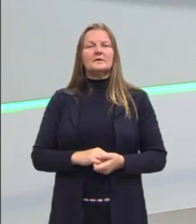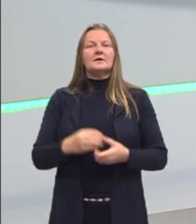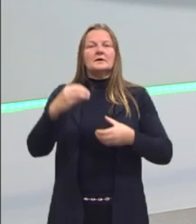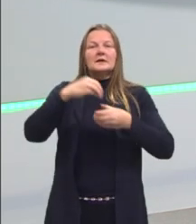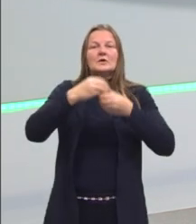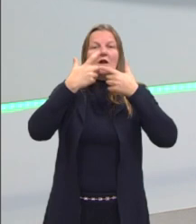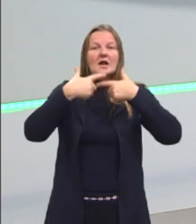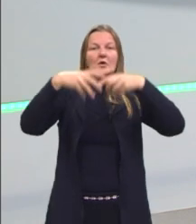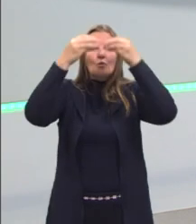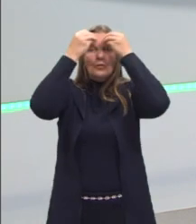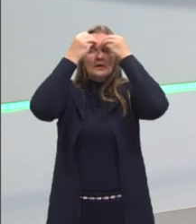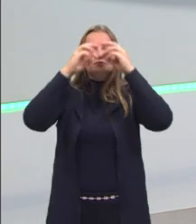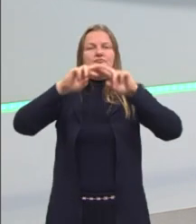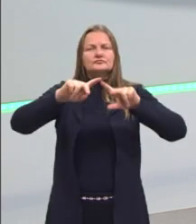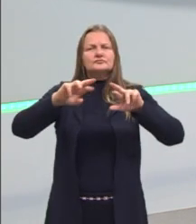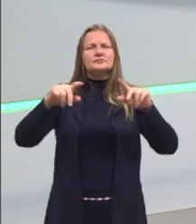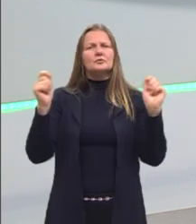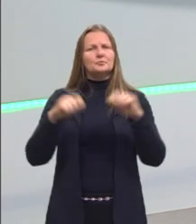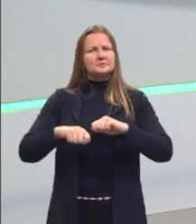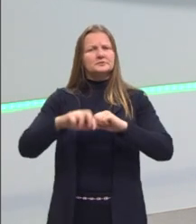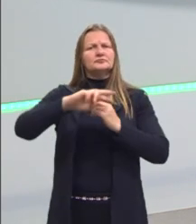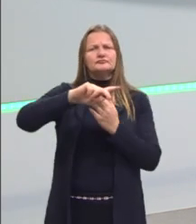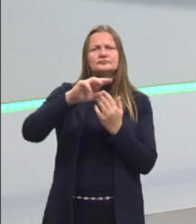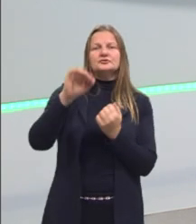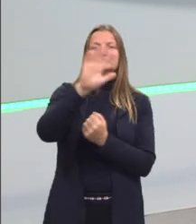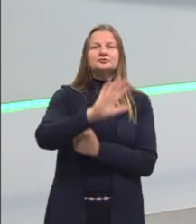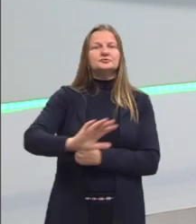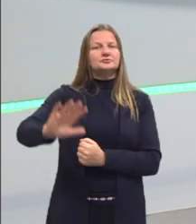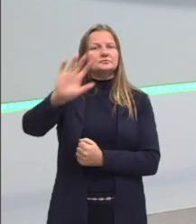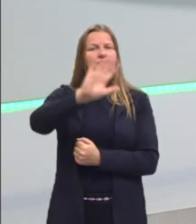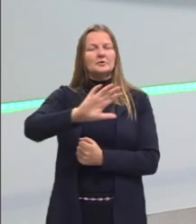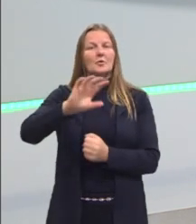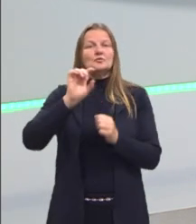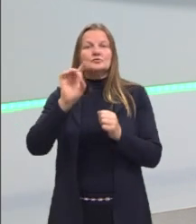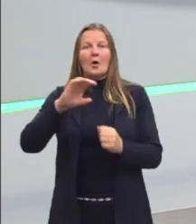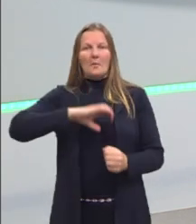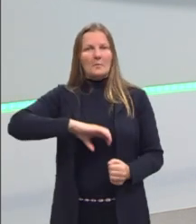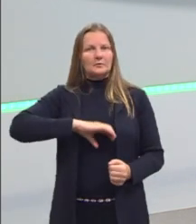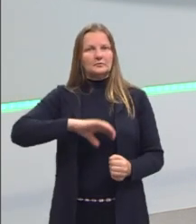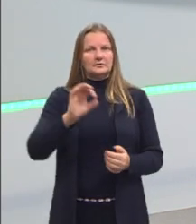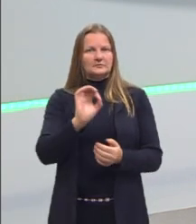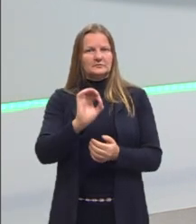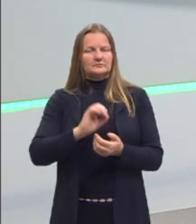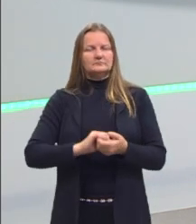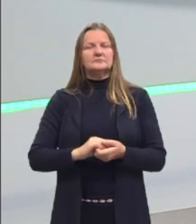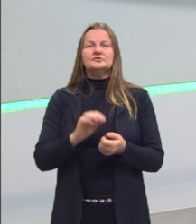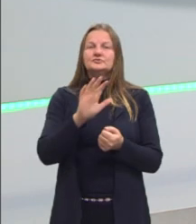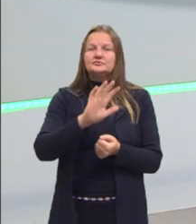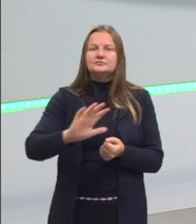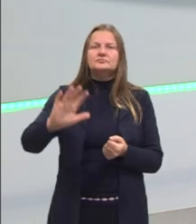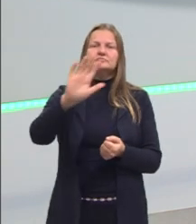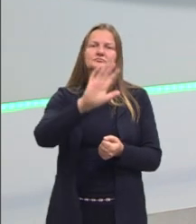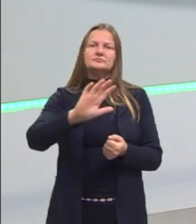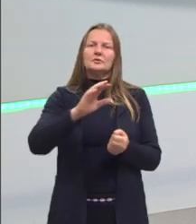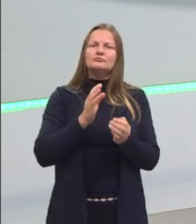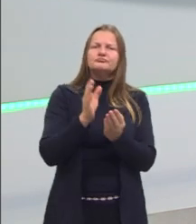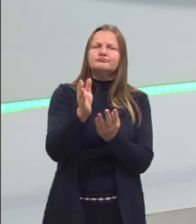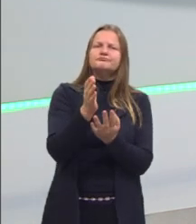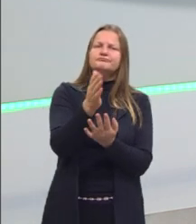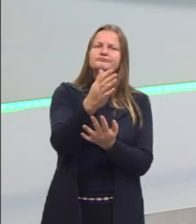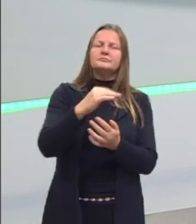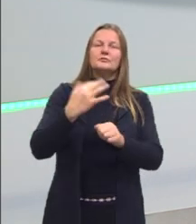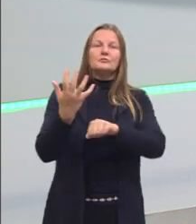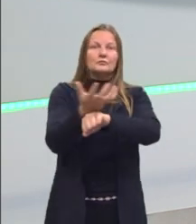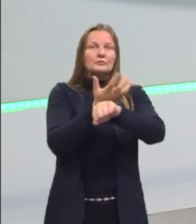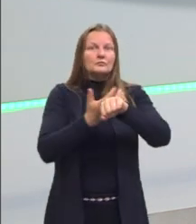dessas habilidades e competências, competências e habilidades que não são só do português, mas são de todos os